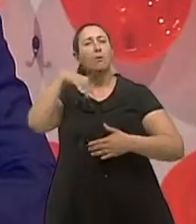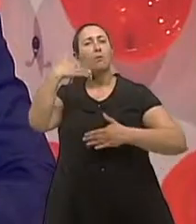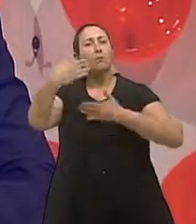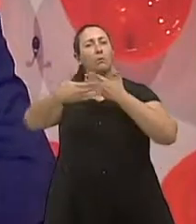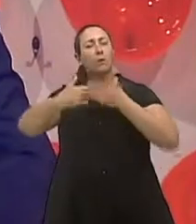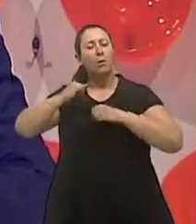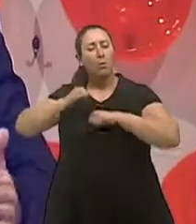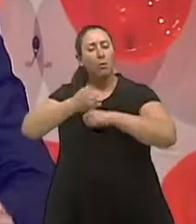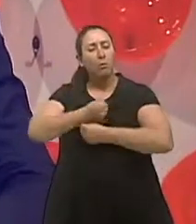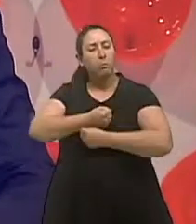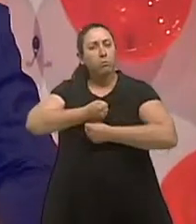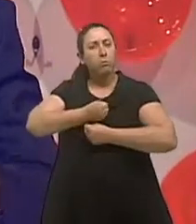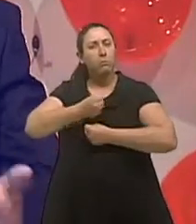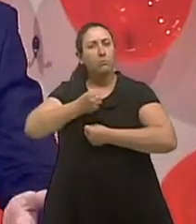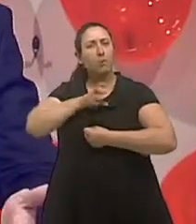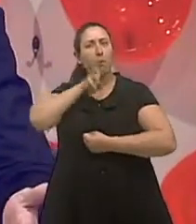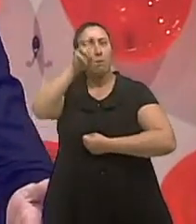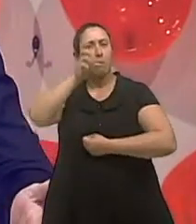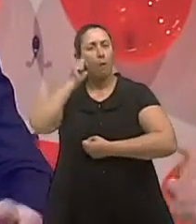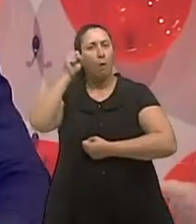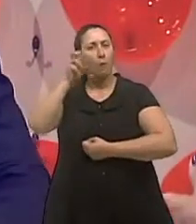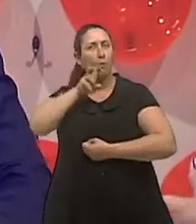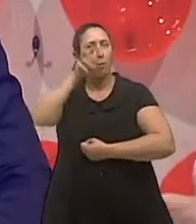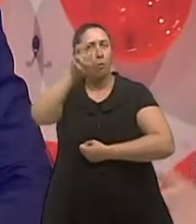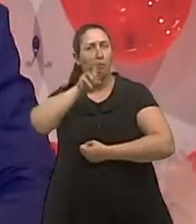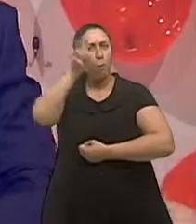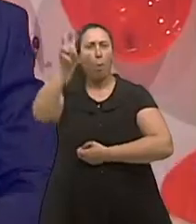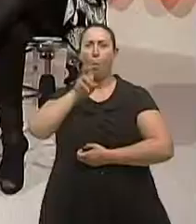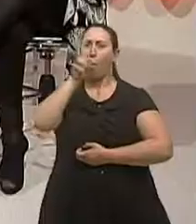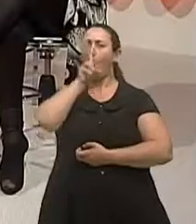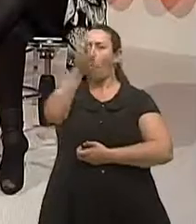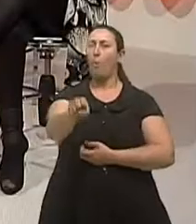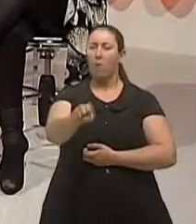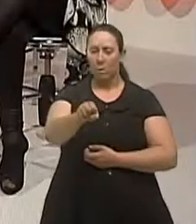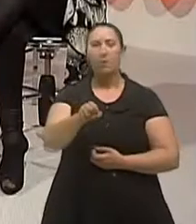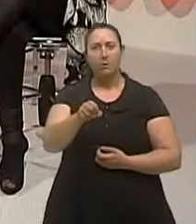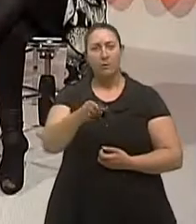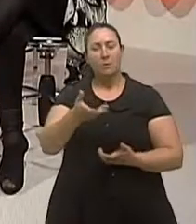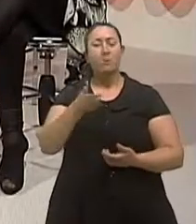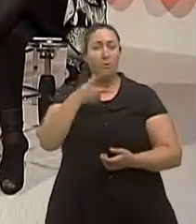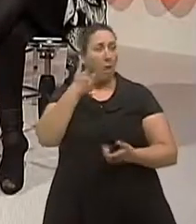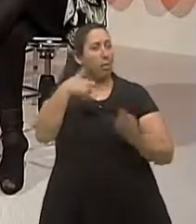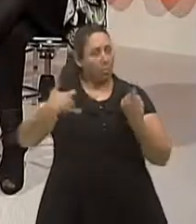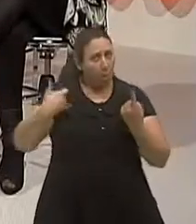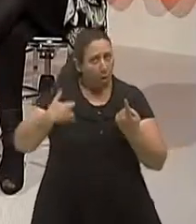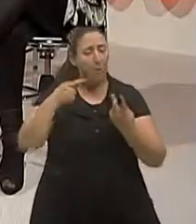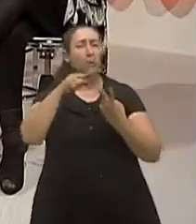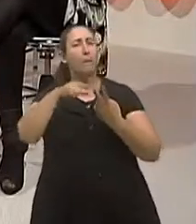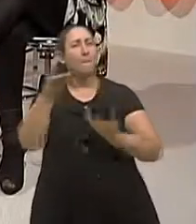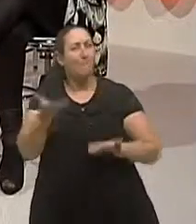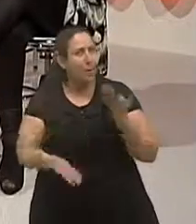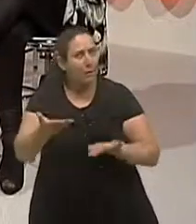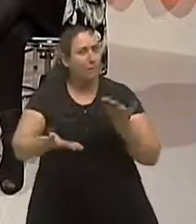um pouco o peso, isso veio aparecendo mais. É um somatório de fatores? A idade, sobrepeso, né?